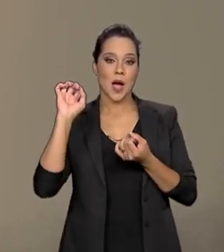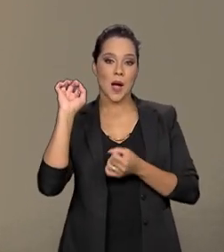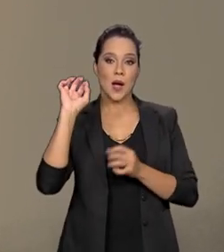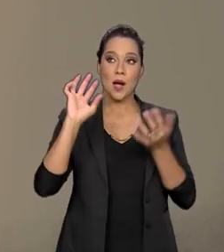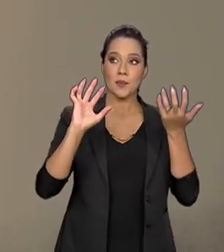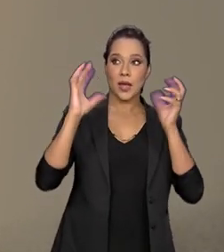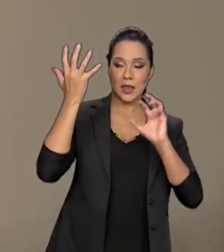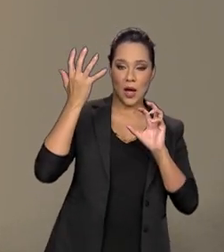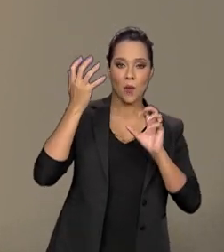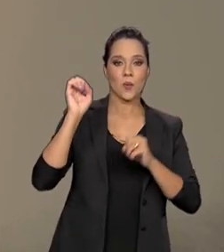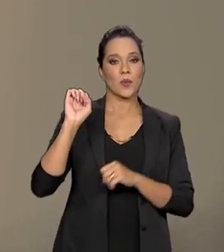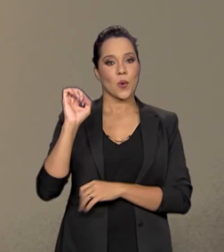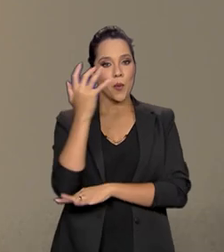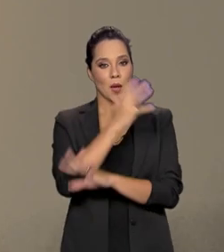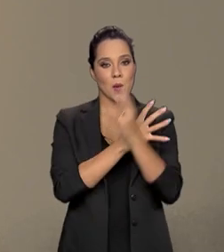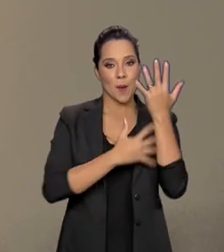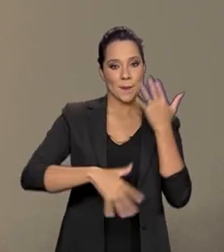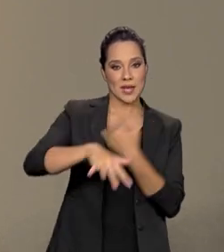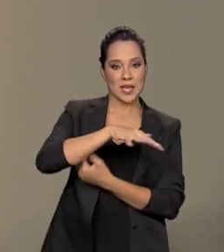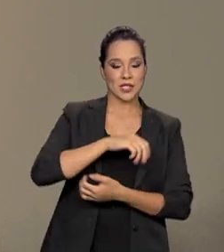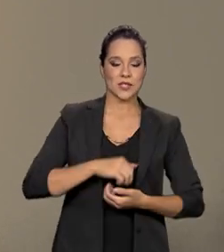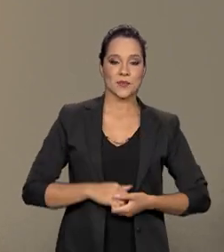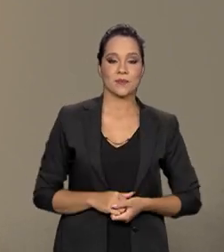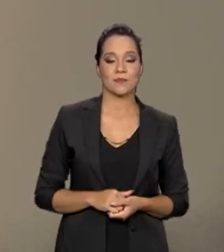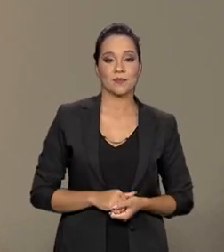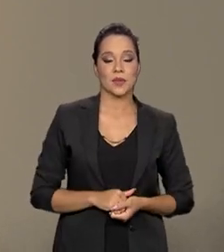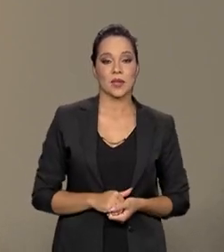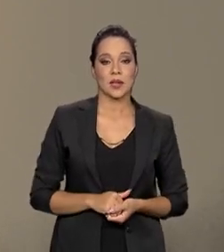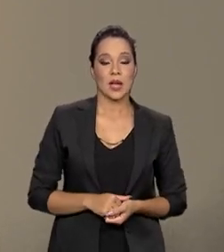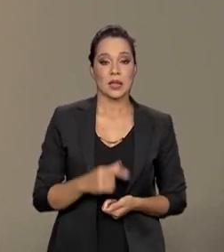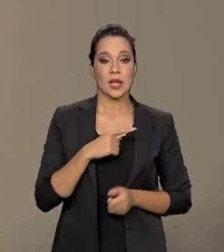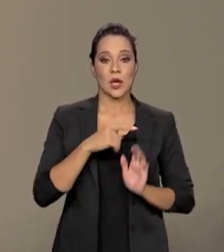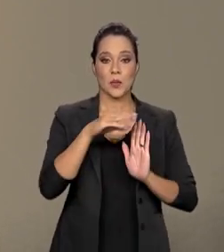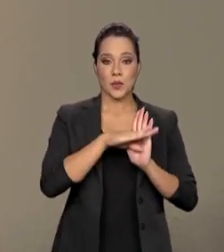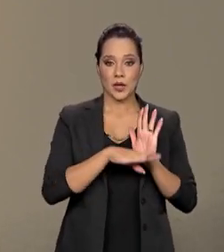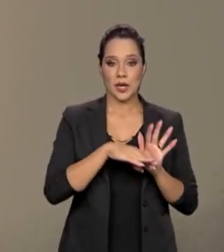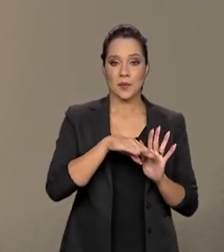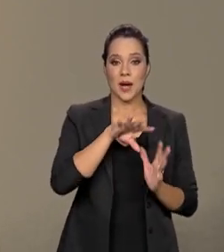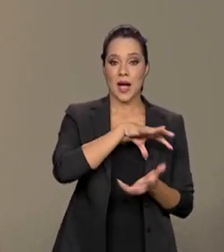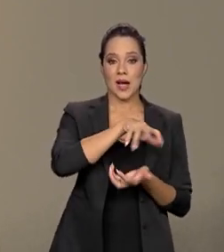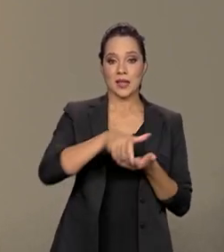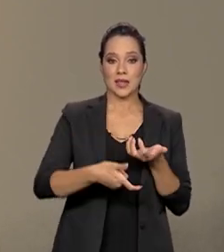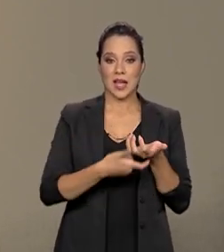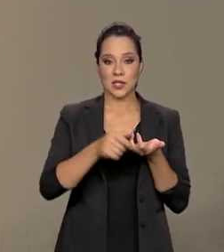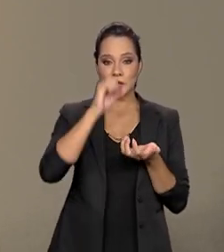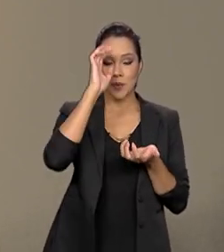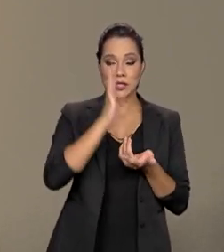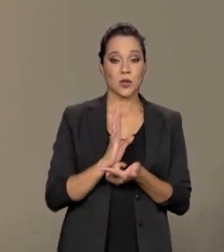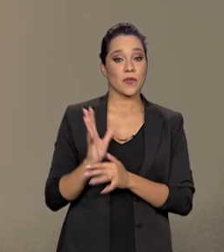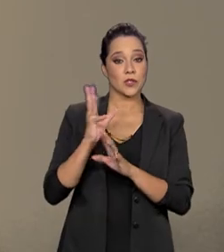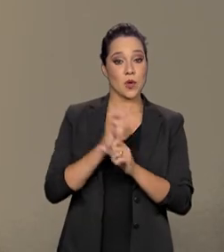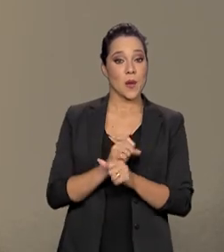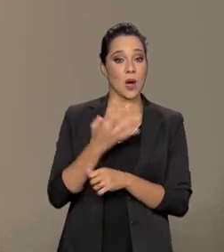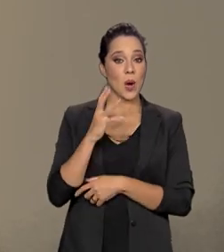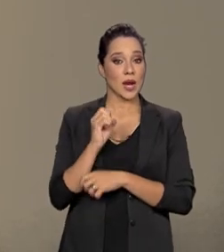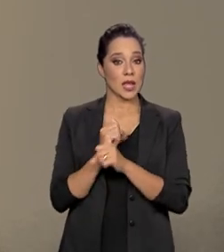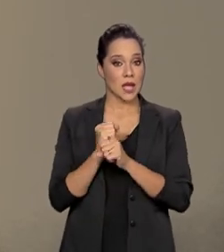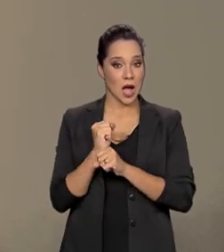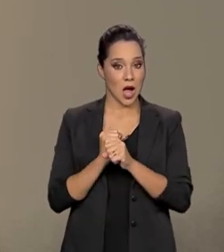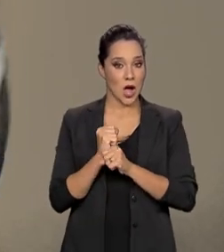questão do meio ambiente. Nós temos aí o Programa Antártico Brasileiro, que completa 40 anos.